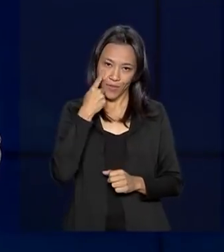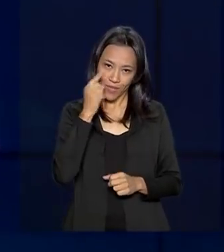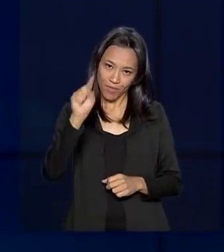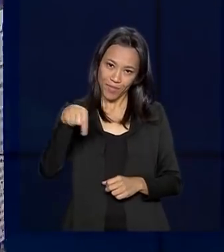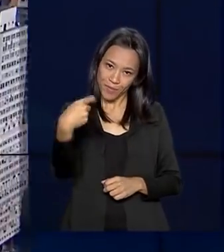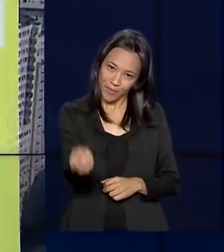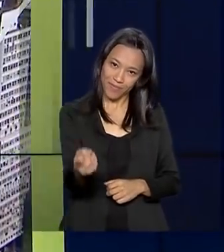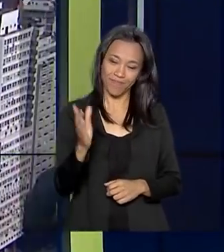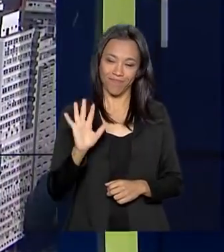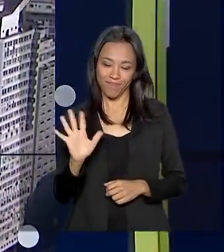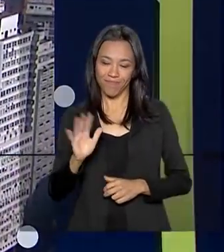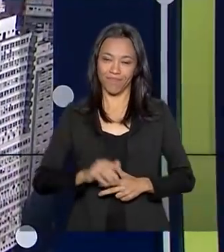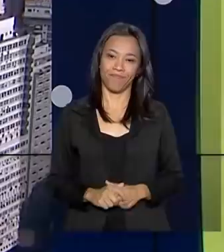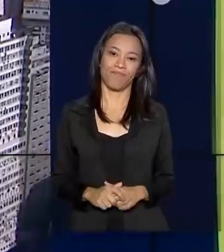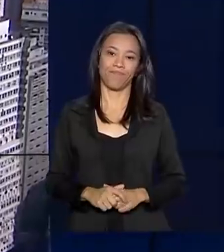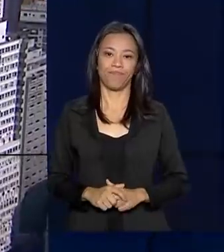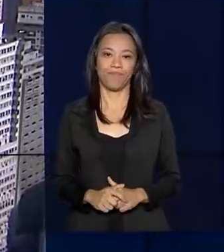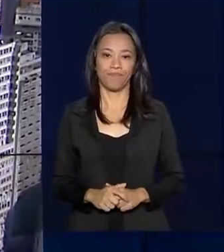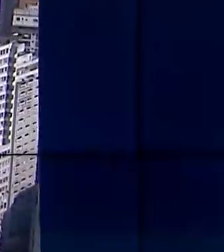na próxima edição. Até lá.